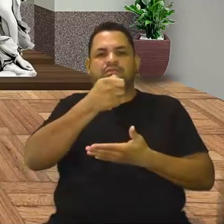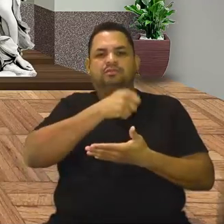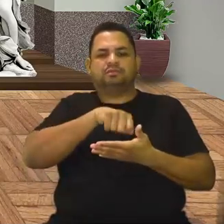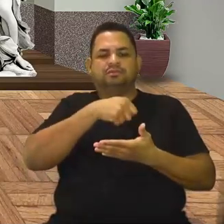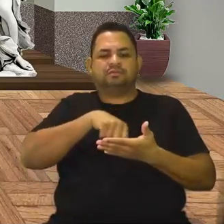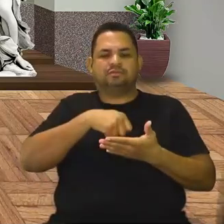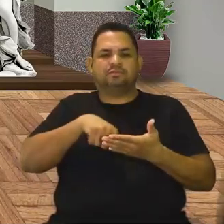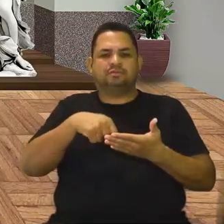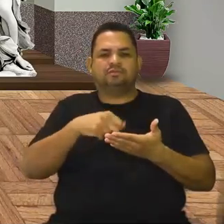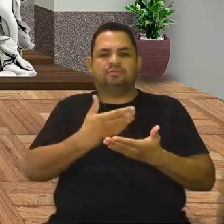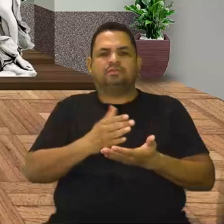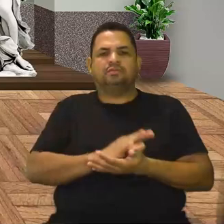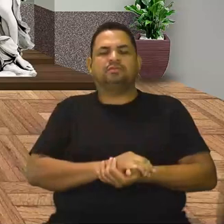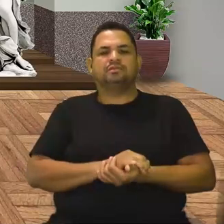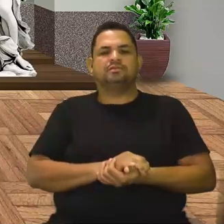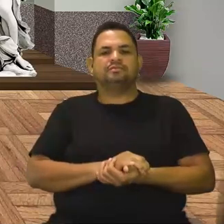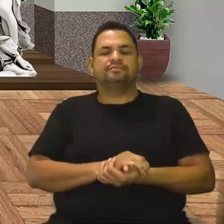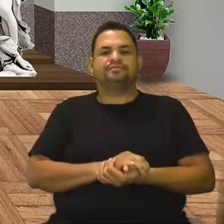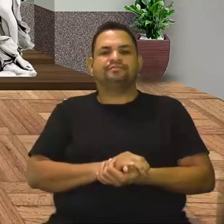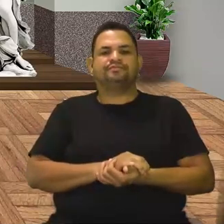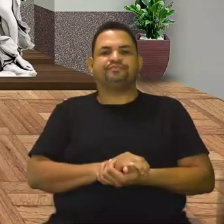fazer a revisão e a correção dela, tá bom?